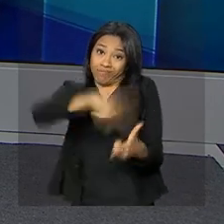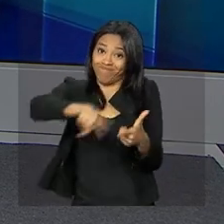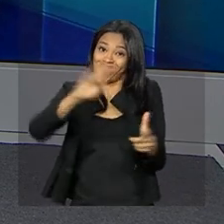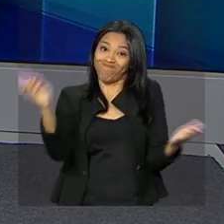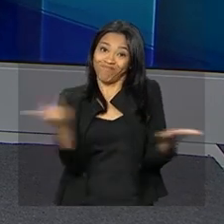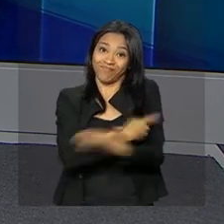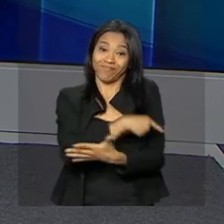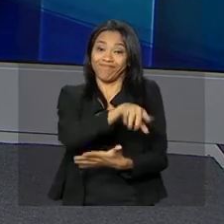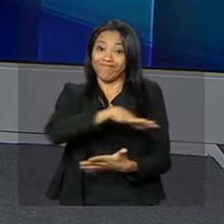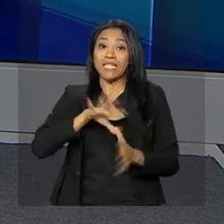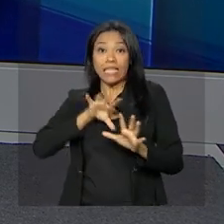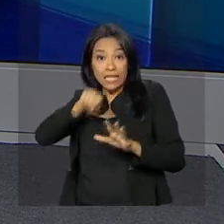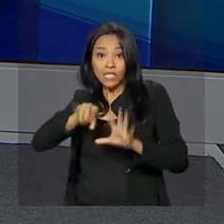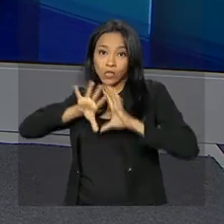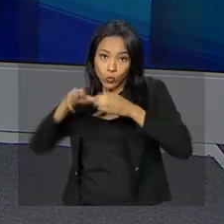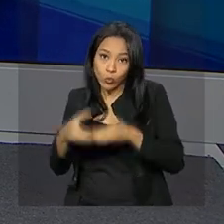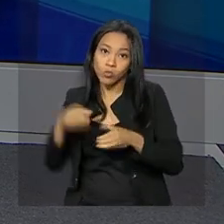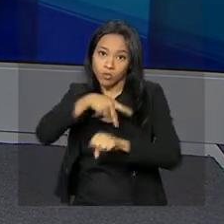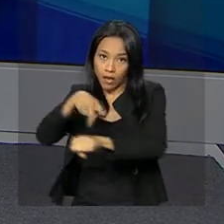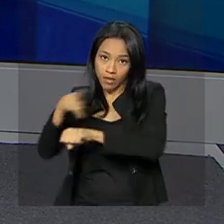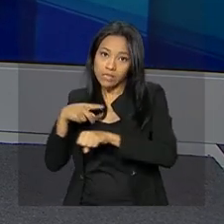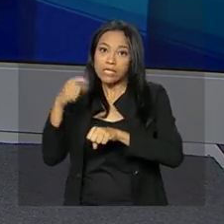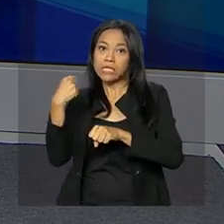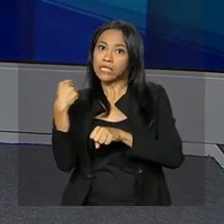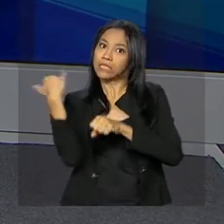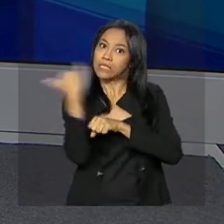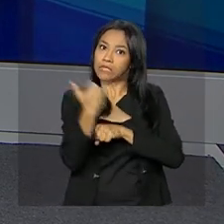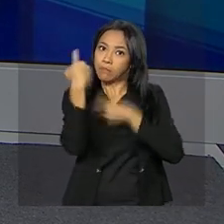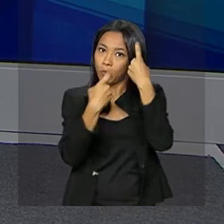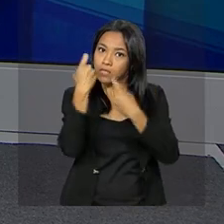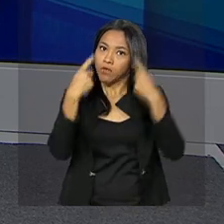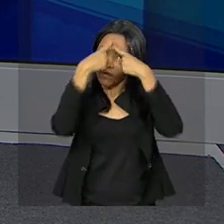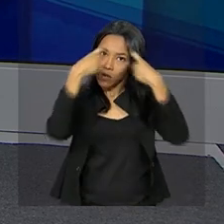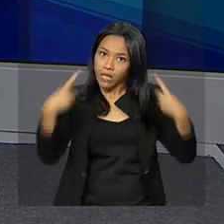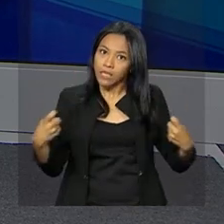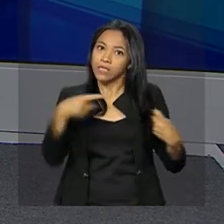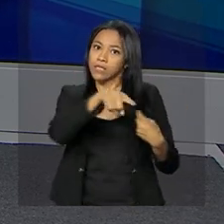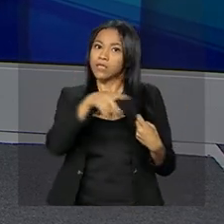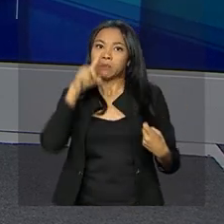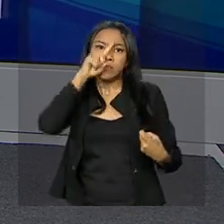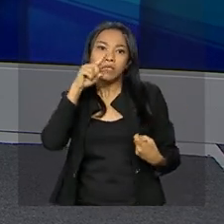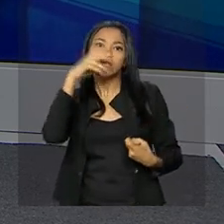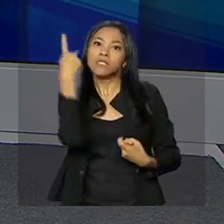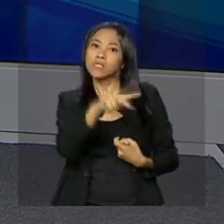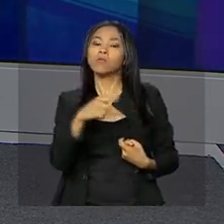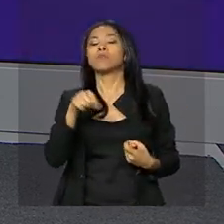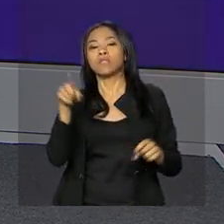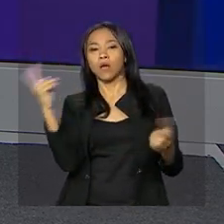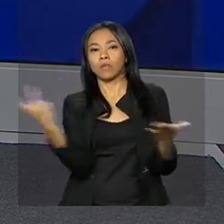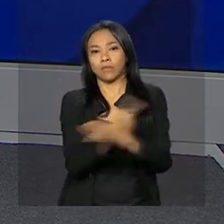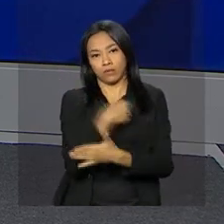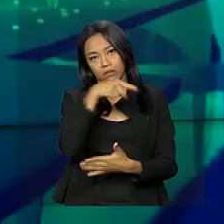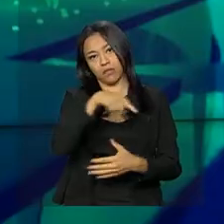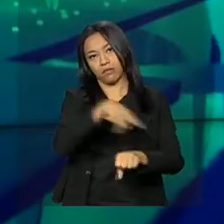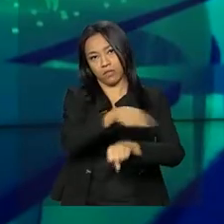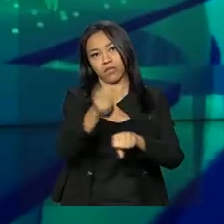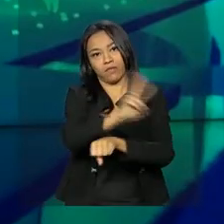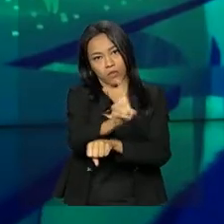declaração, o grupo expressa preocupação no sentido da violência, ameaça ou uso da força na Venezuela.